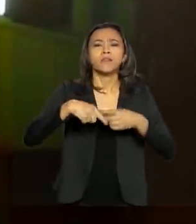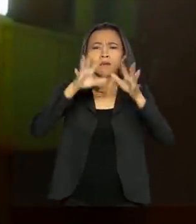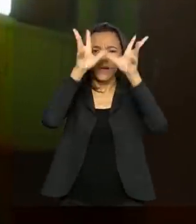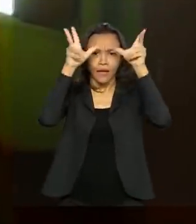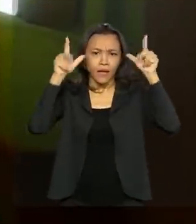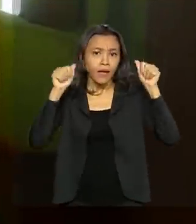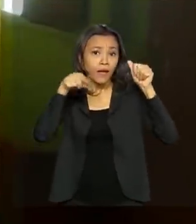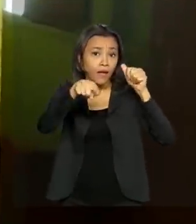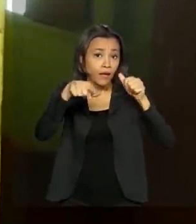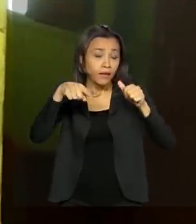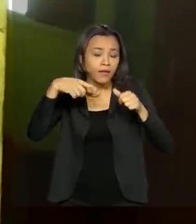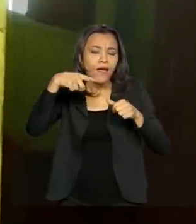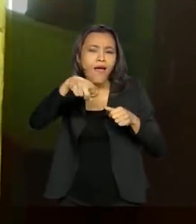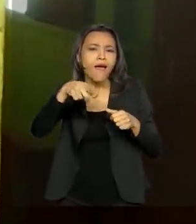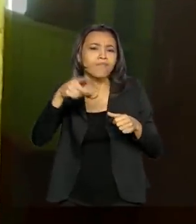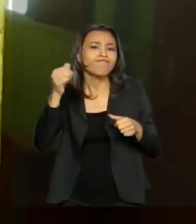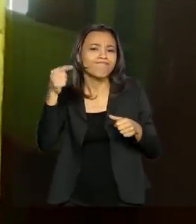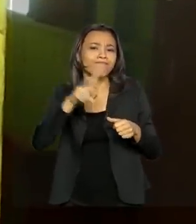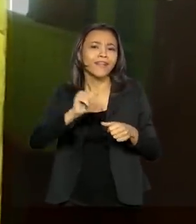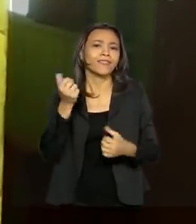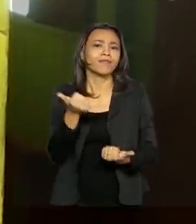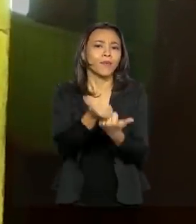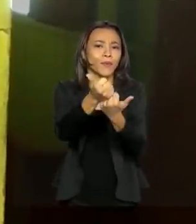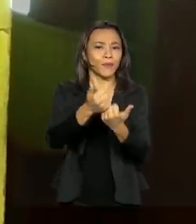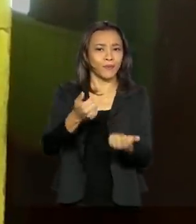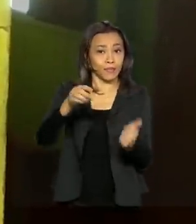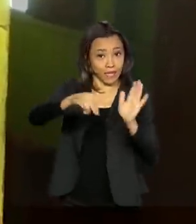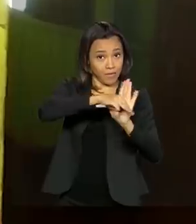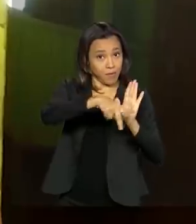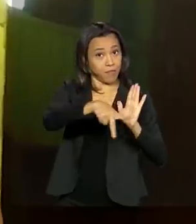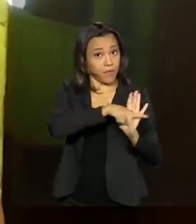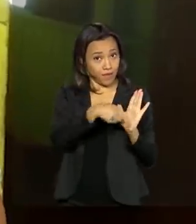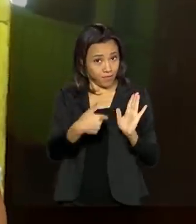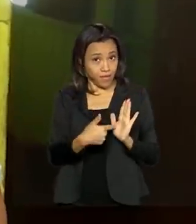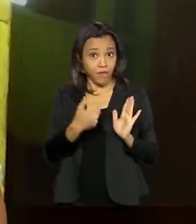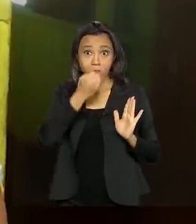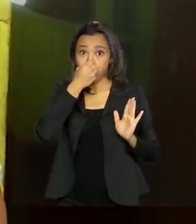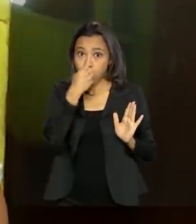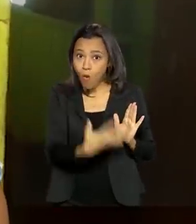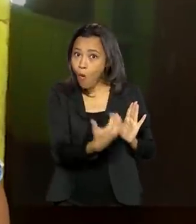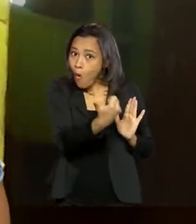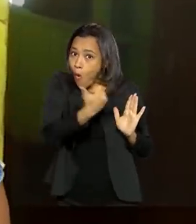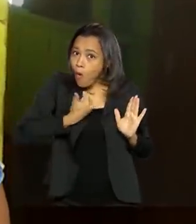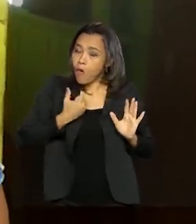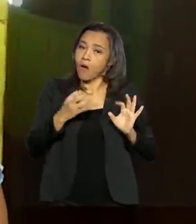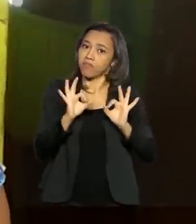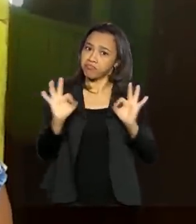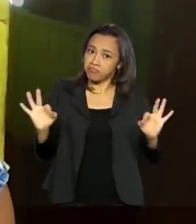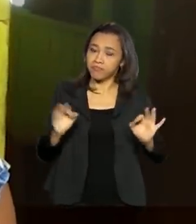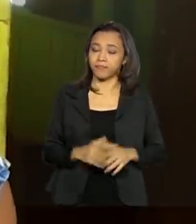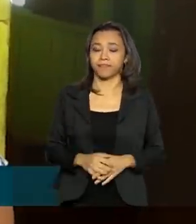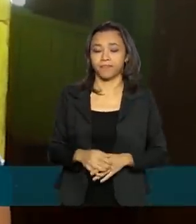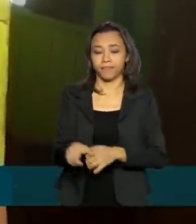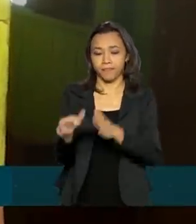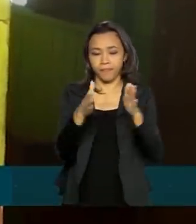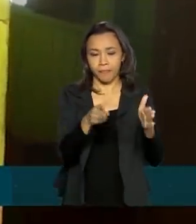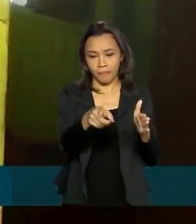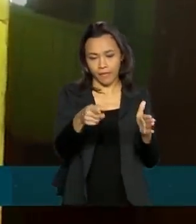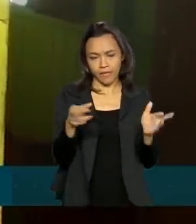das beneficiadas com a medida provisória. Para ela, o anúncio veio em boa hora. Espero que,